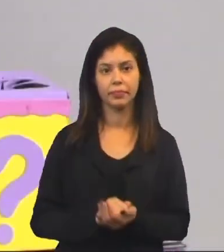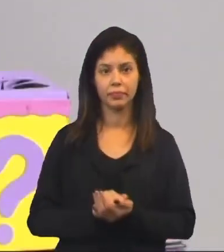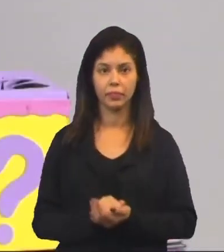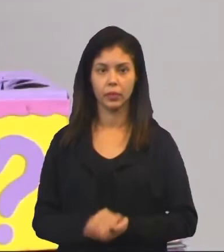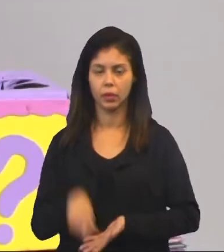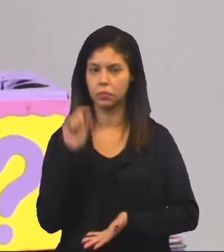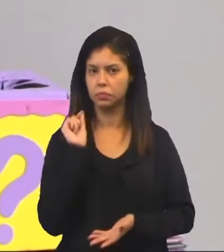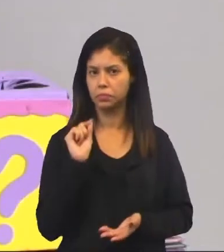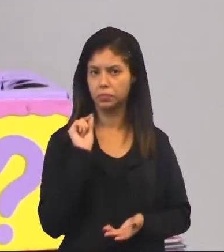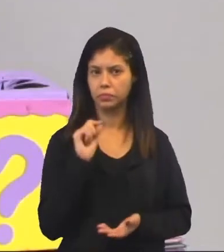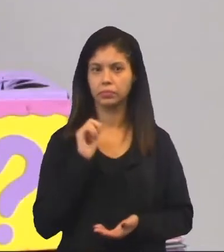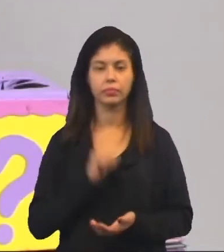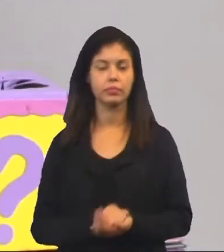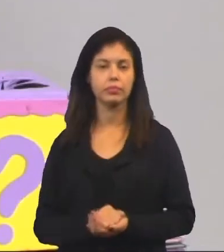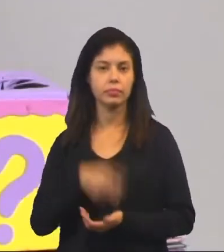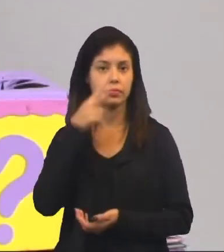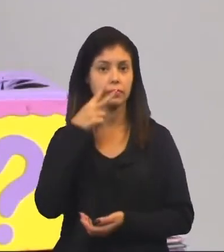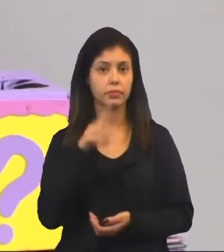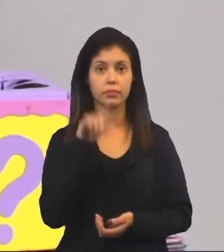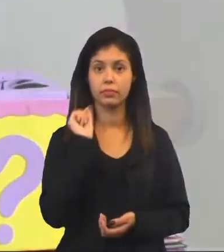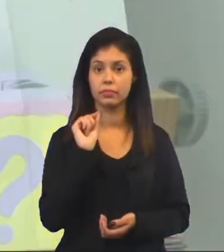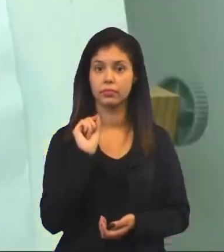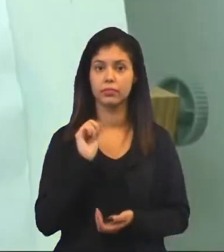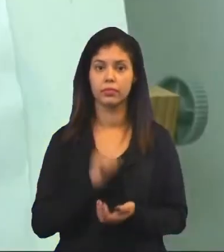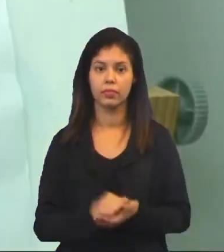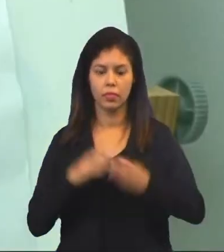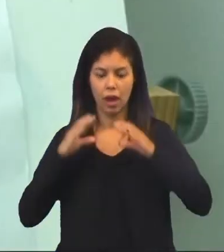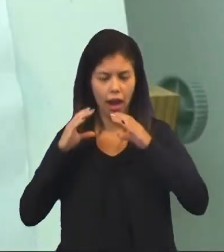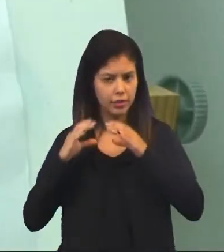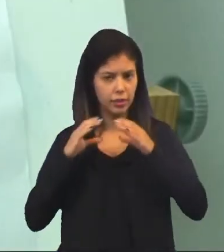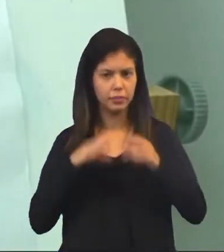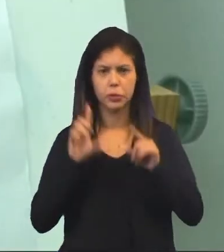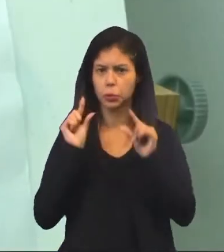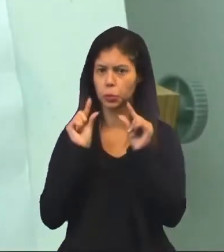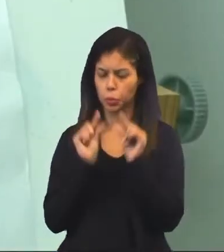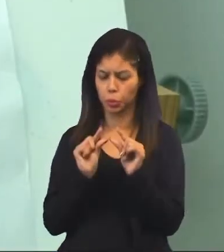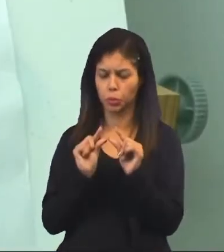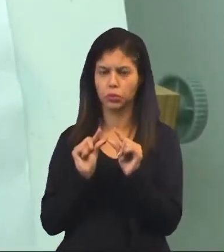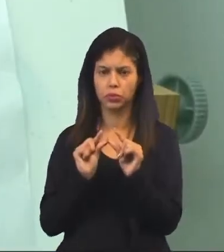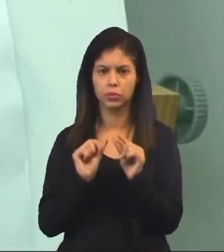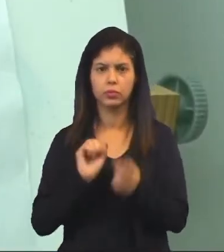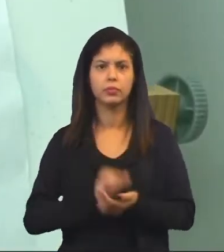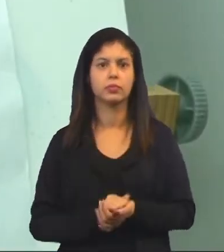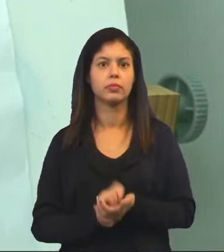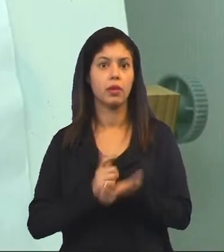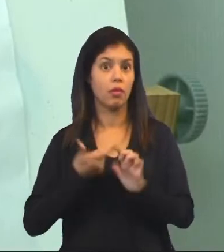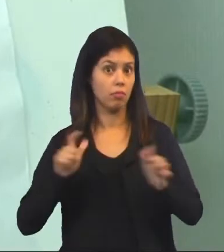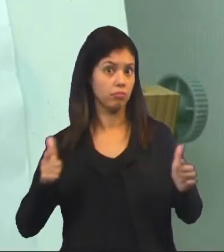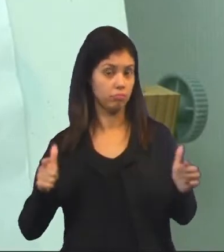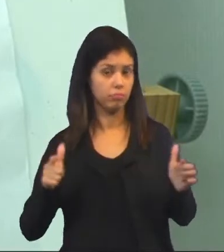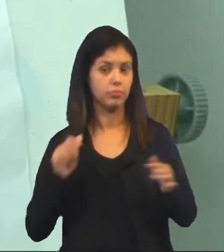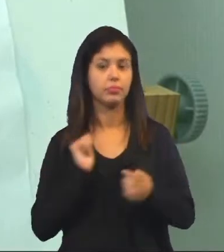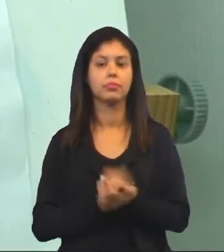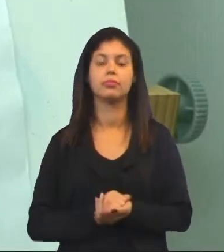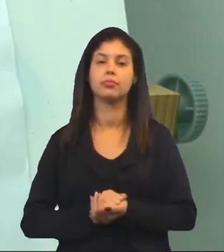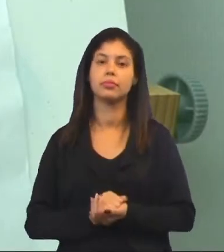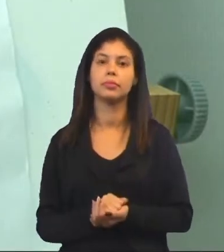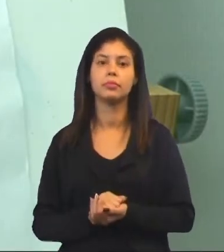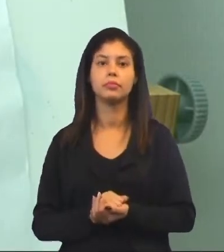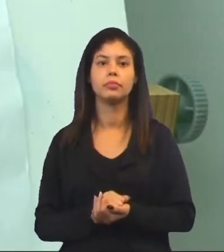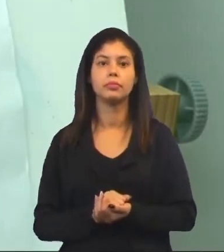o que vocês estão vendo aí? Esse hambúrguer, ele é um hambúrguer pequeno? É um hambúrguer grande?